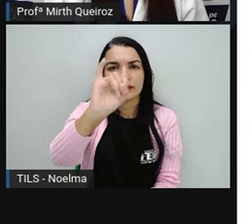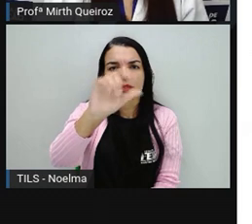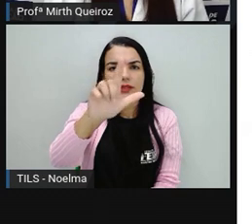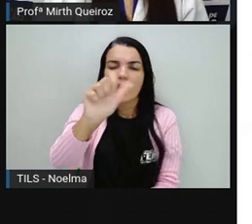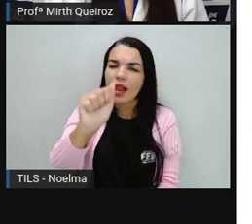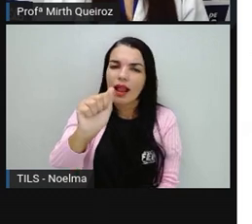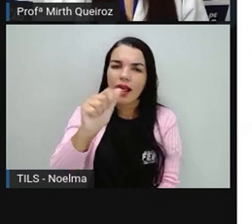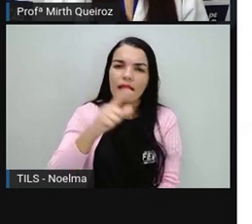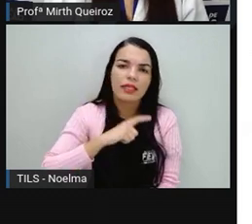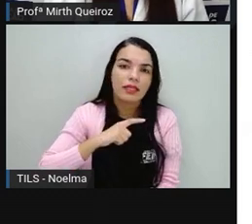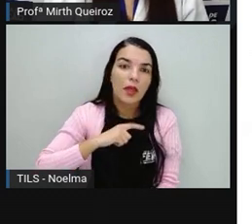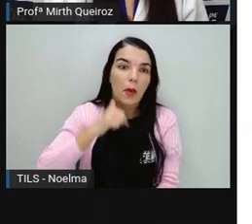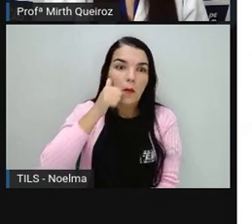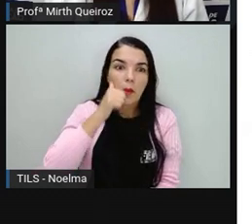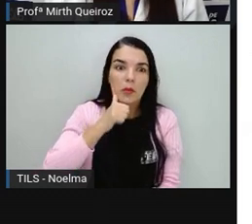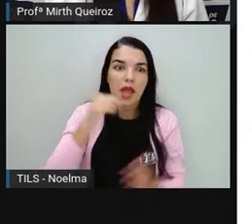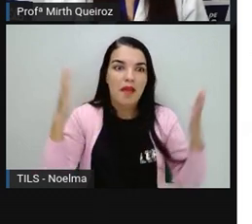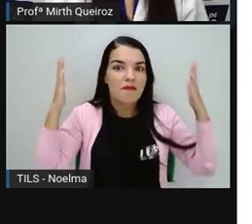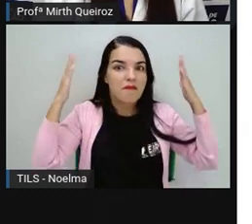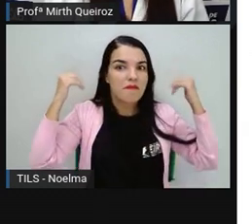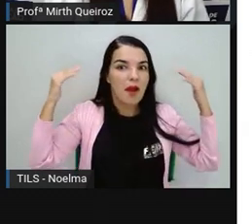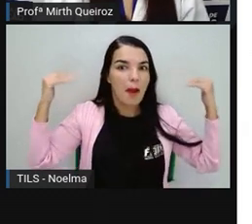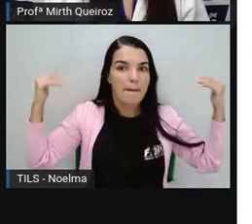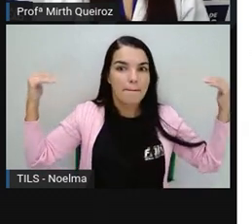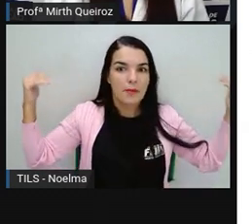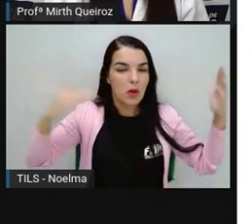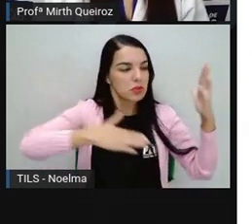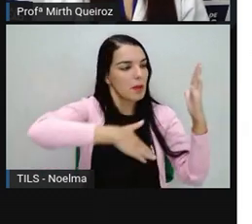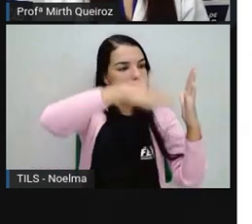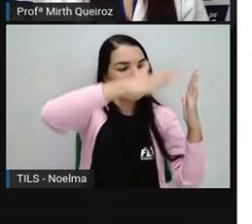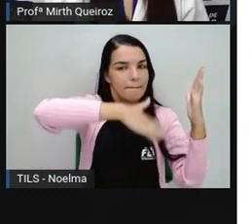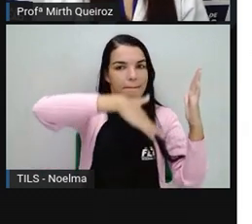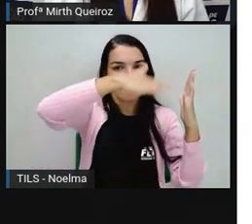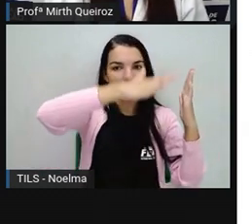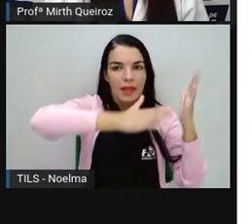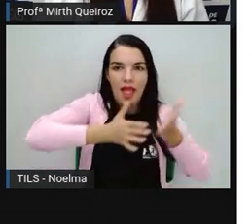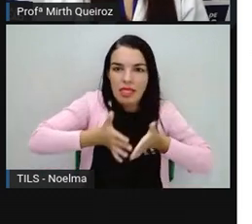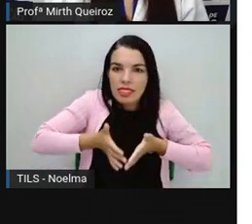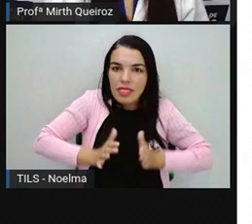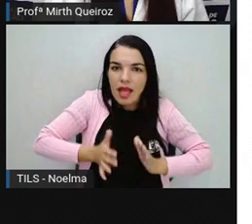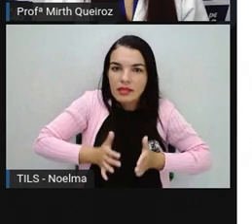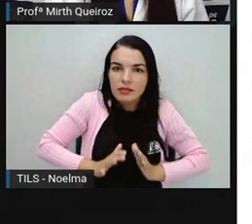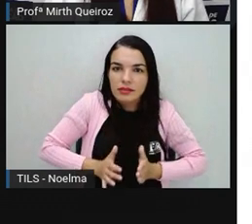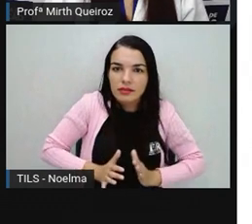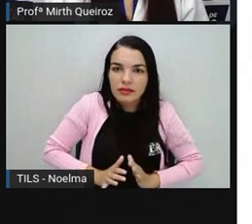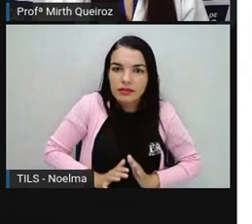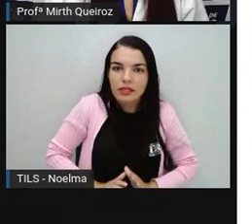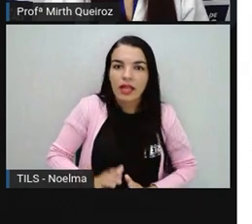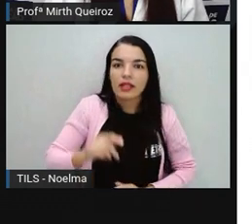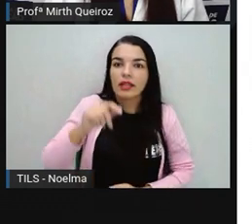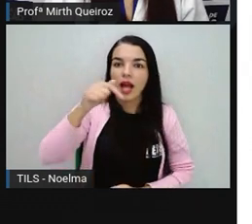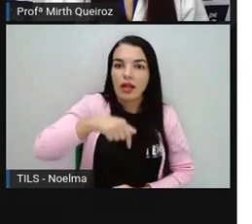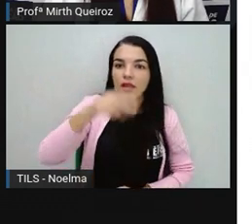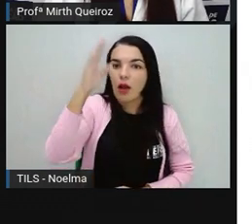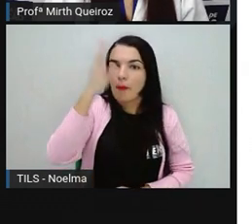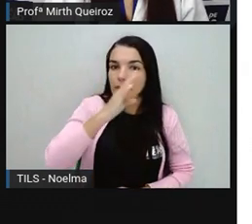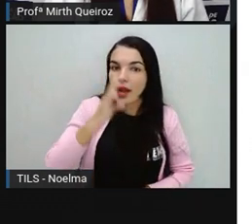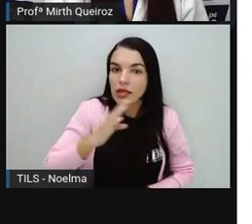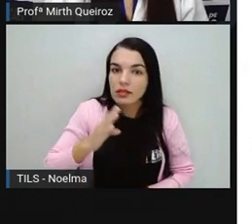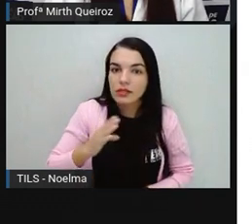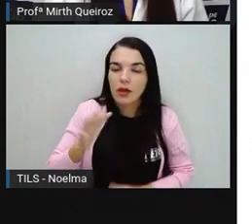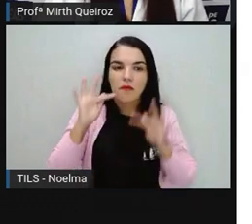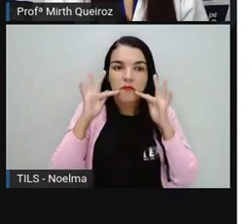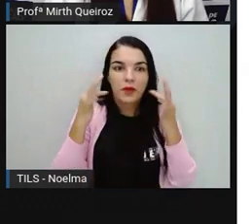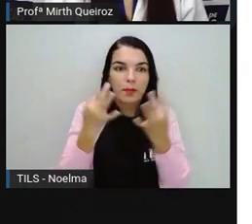no exterior. É uma pintora moderna. Nascida de uma família rica e tradicional no interior de São Paulo e teve acesso a